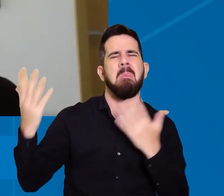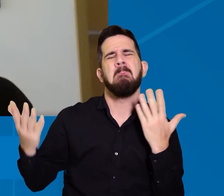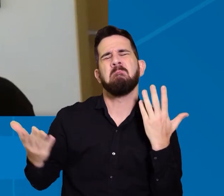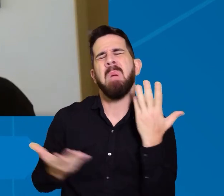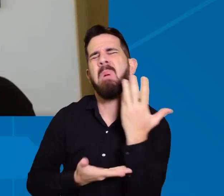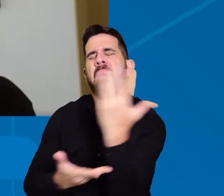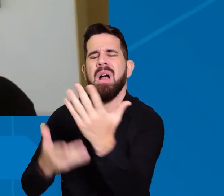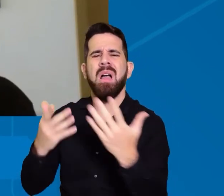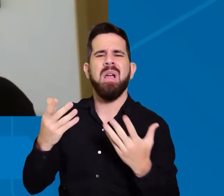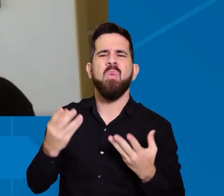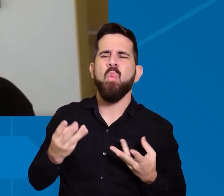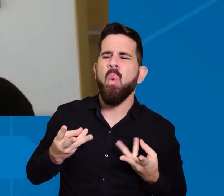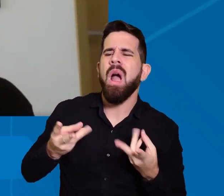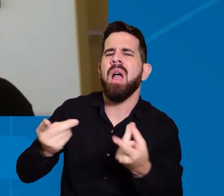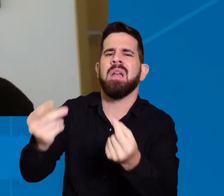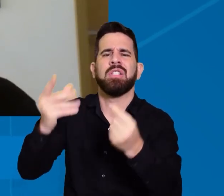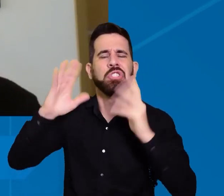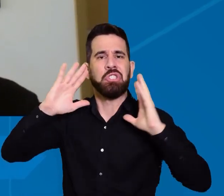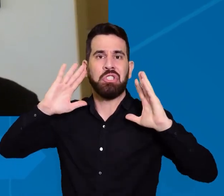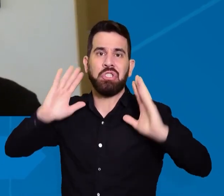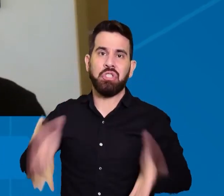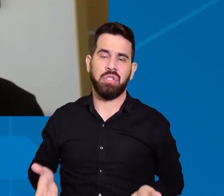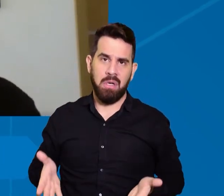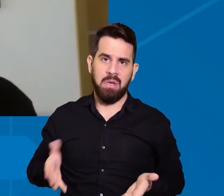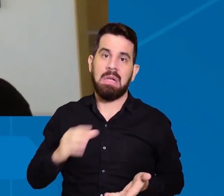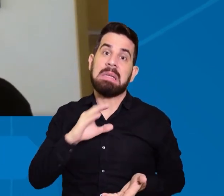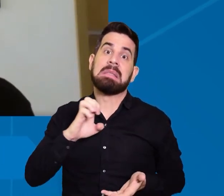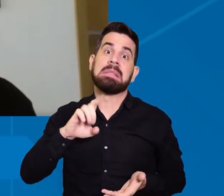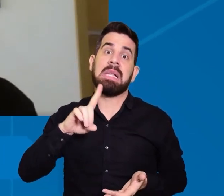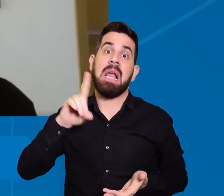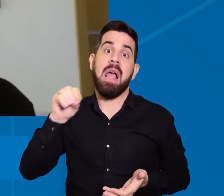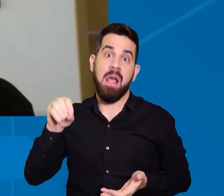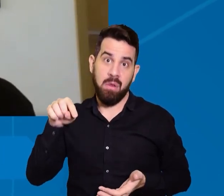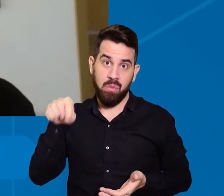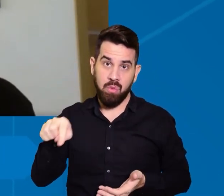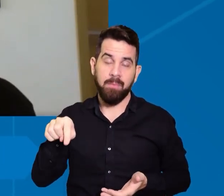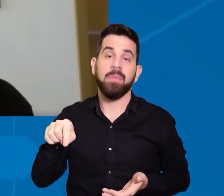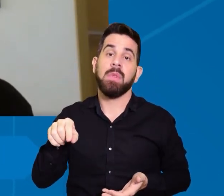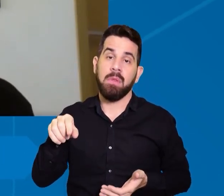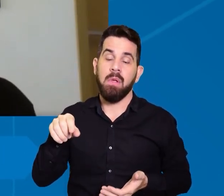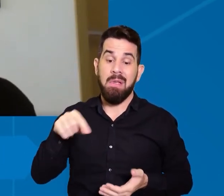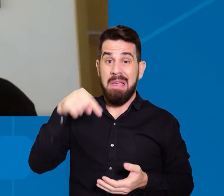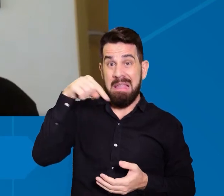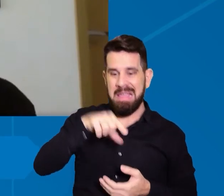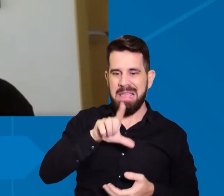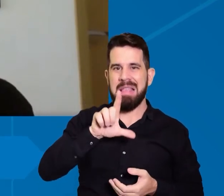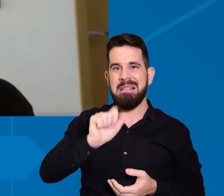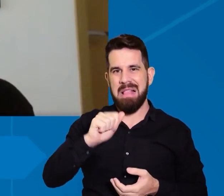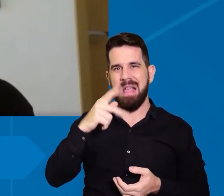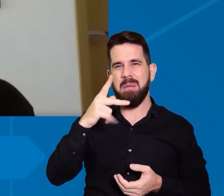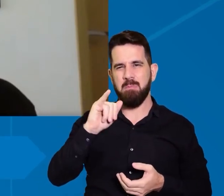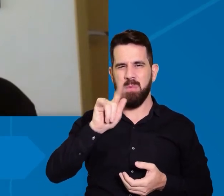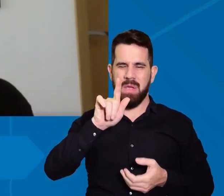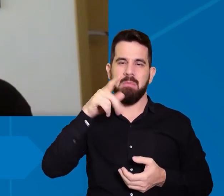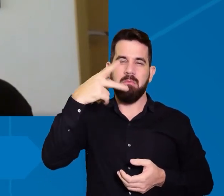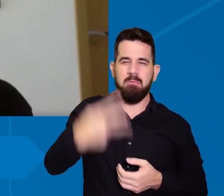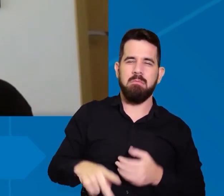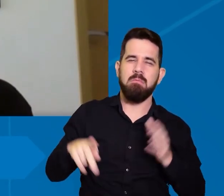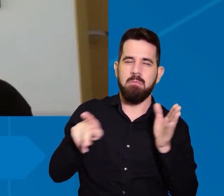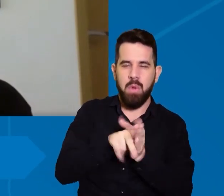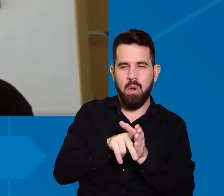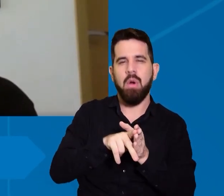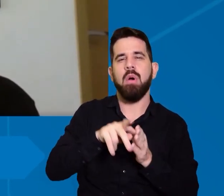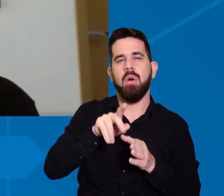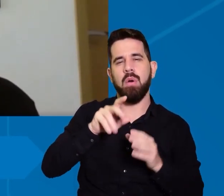dado ele é anual e aí o LAPIG através da UFG ele pega esse dado antes da